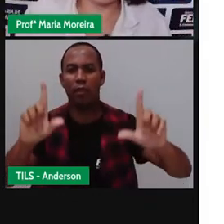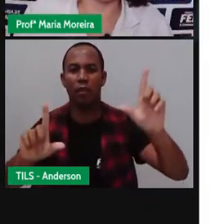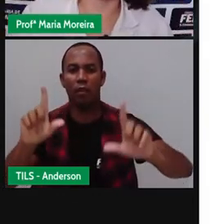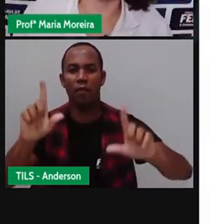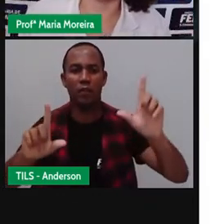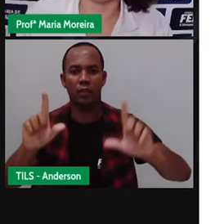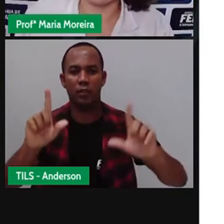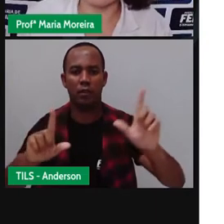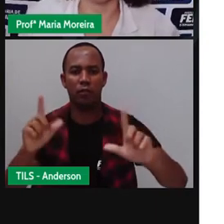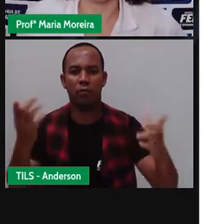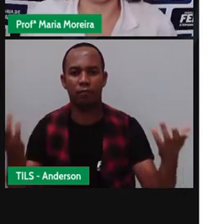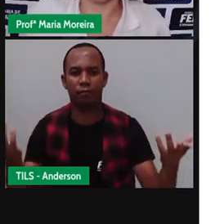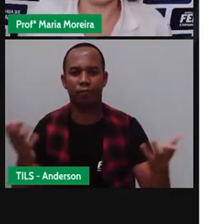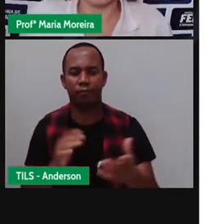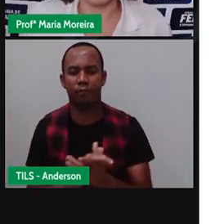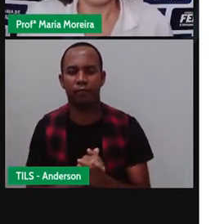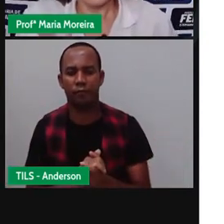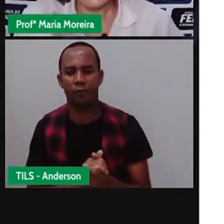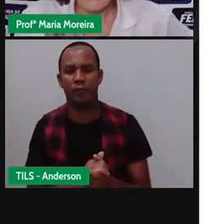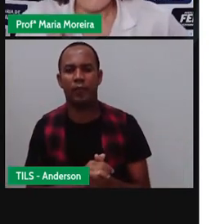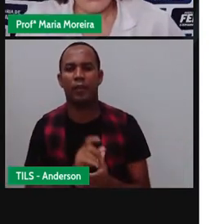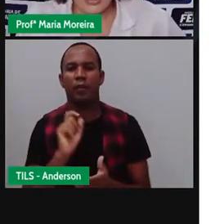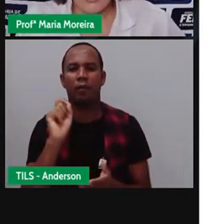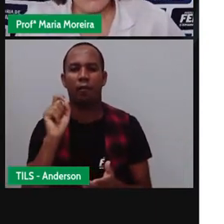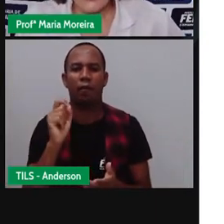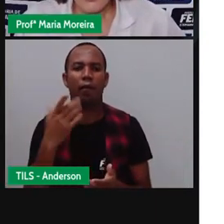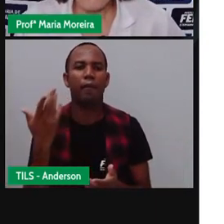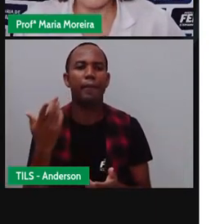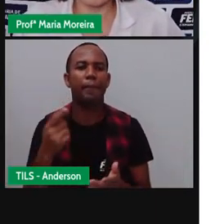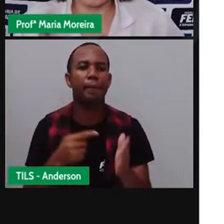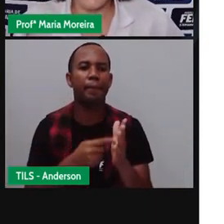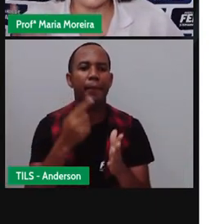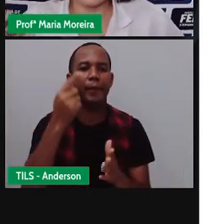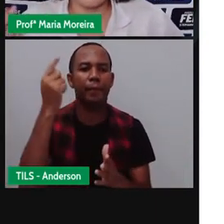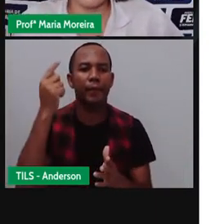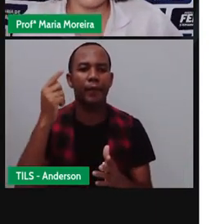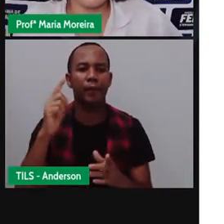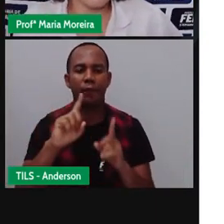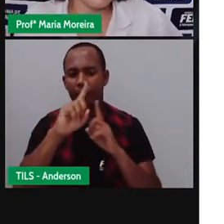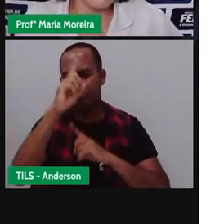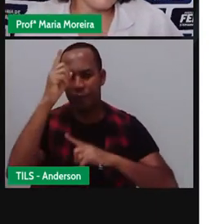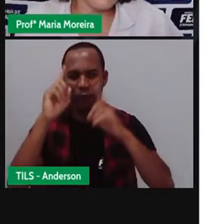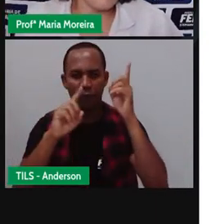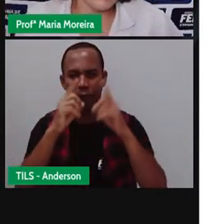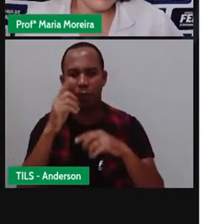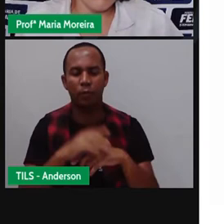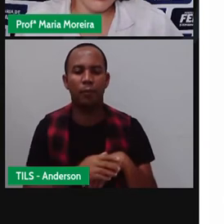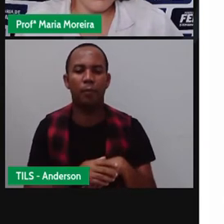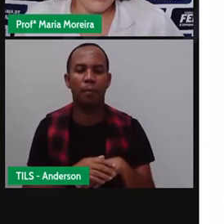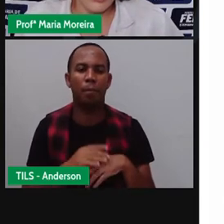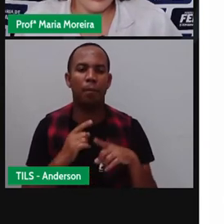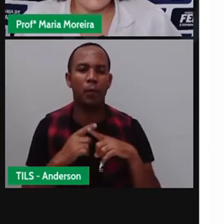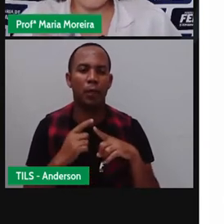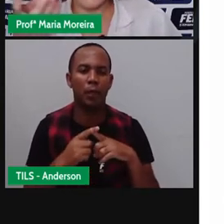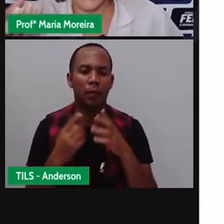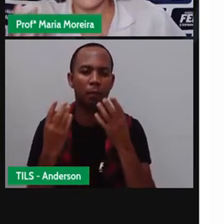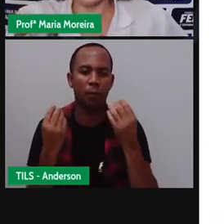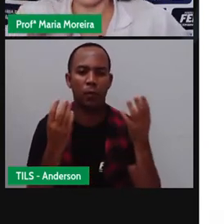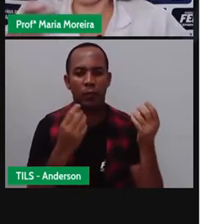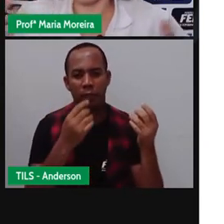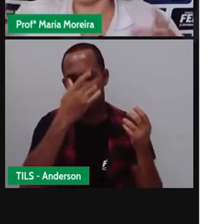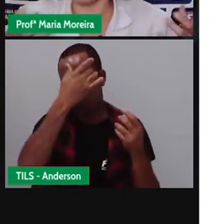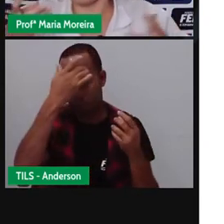justamente a televisão que a gente queria mais saber quem foi. Sabe por quê? Porque várias pessoas contribuíram para a TV. Então,